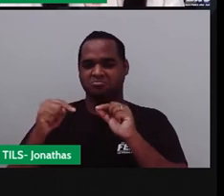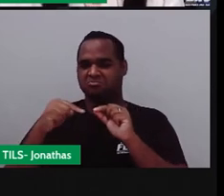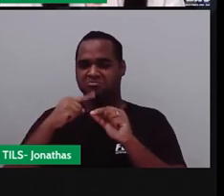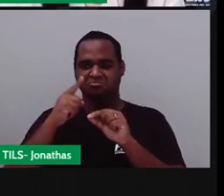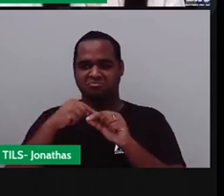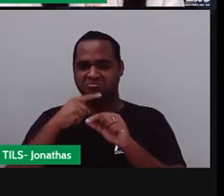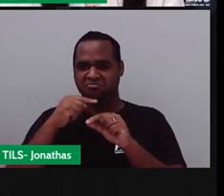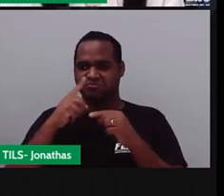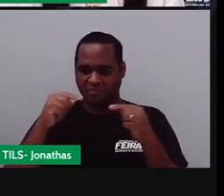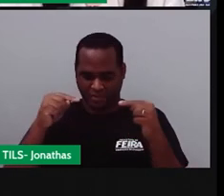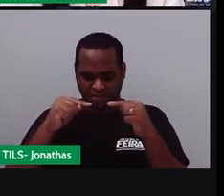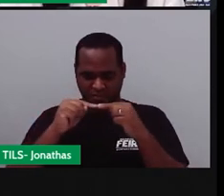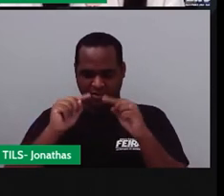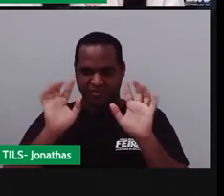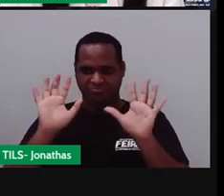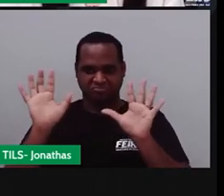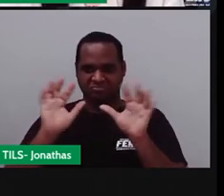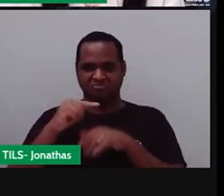aqui.